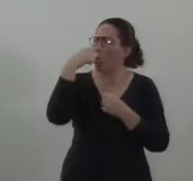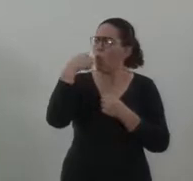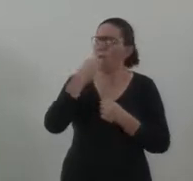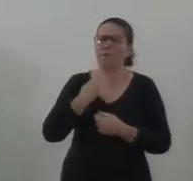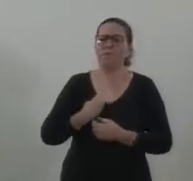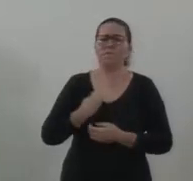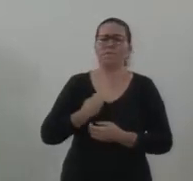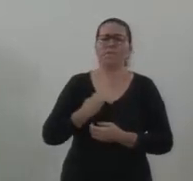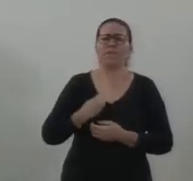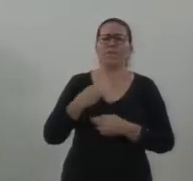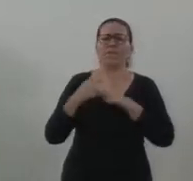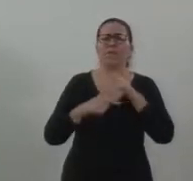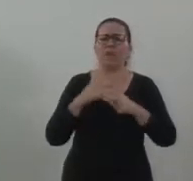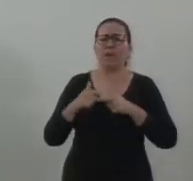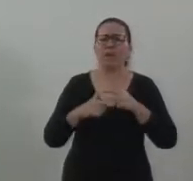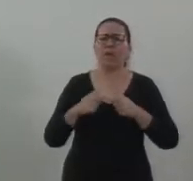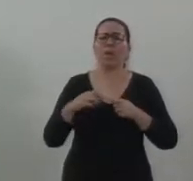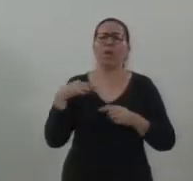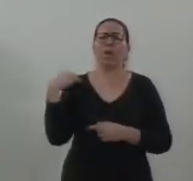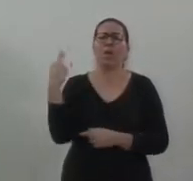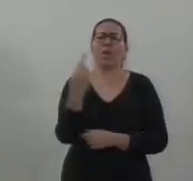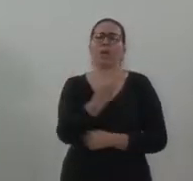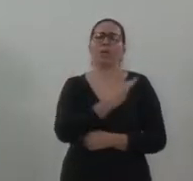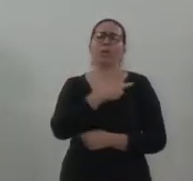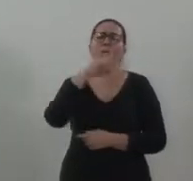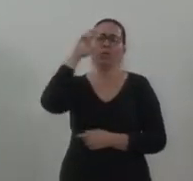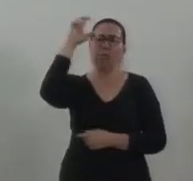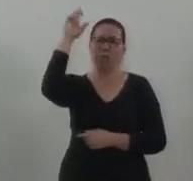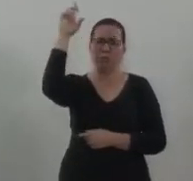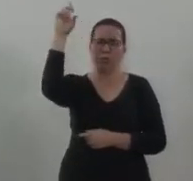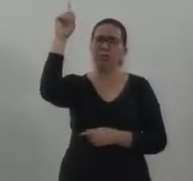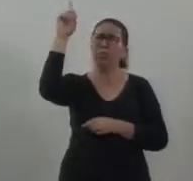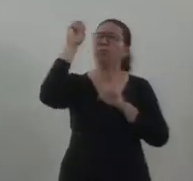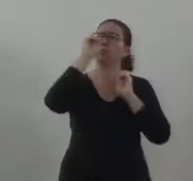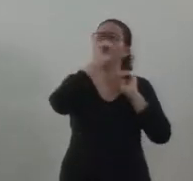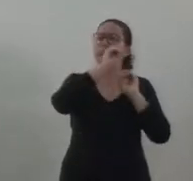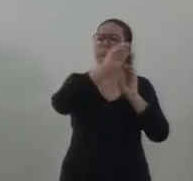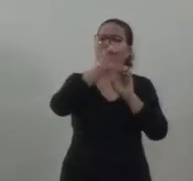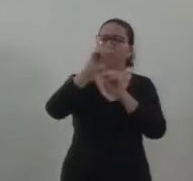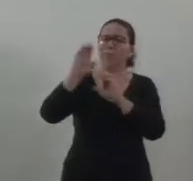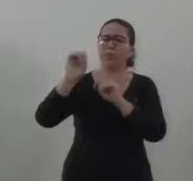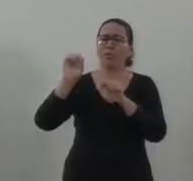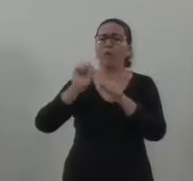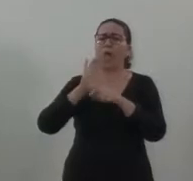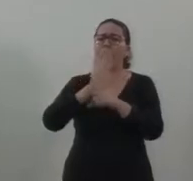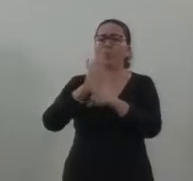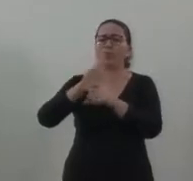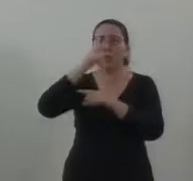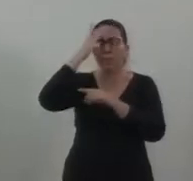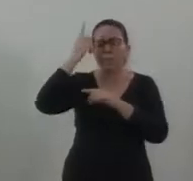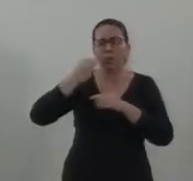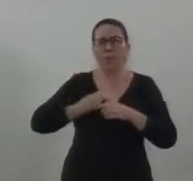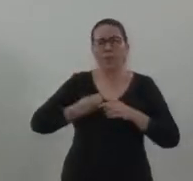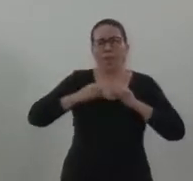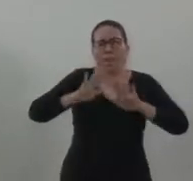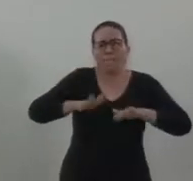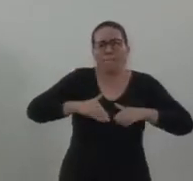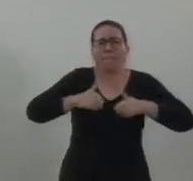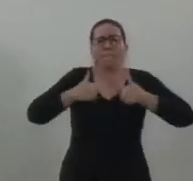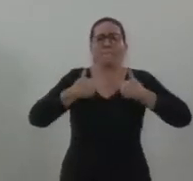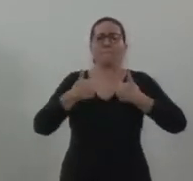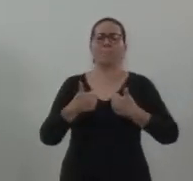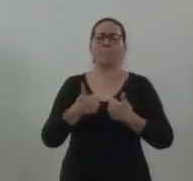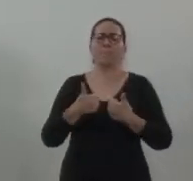a esse trabalho do reino de Deus aqui, para tornar as pessoas melhores, para ser uma